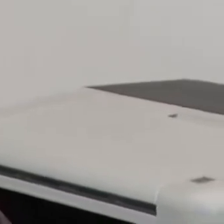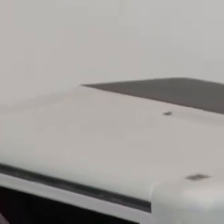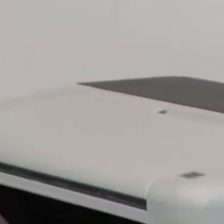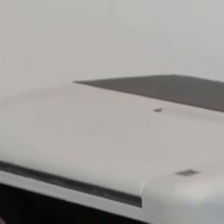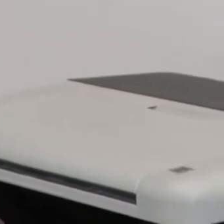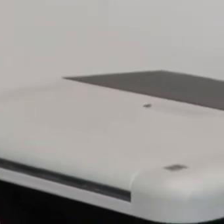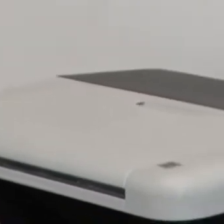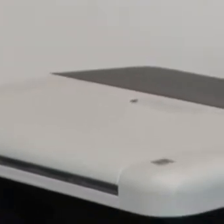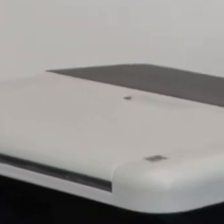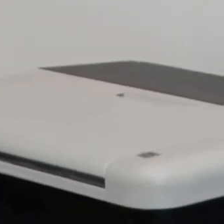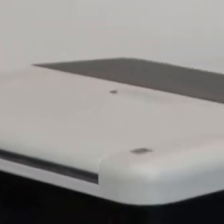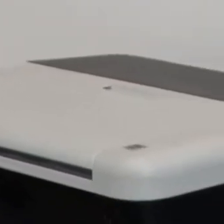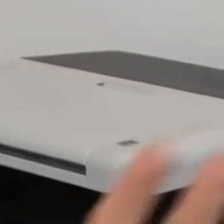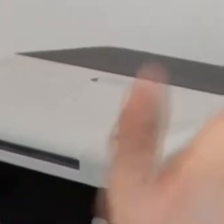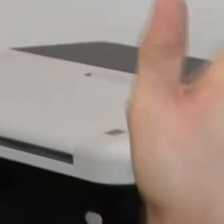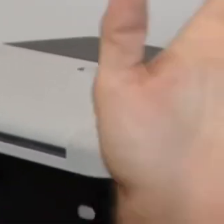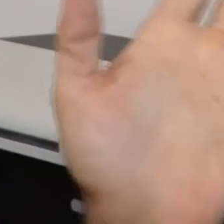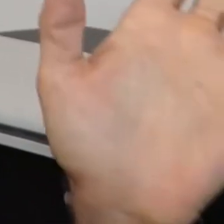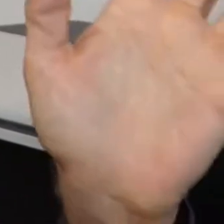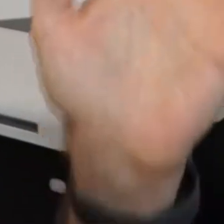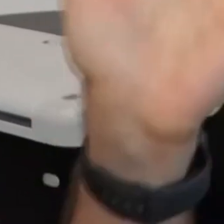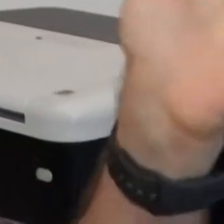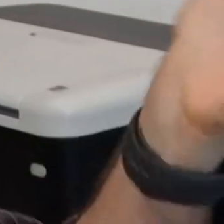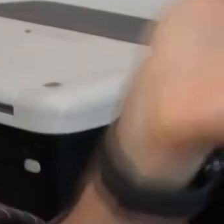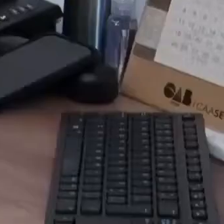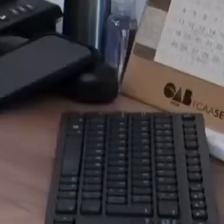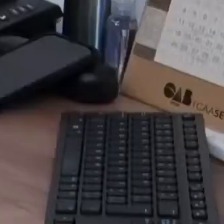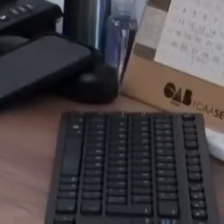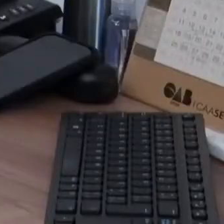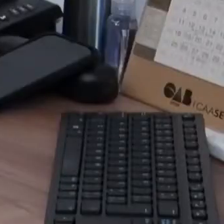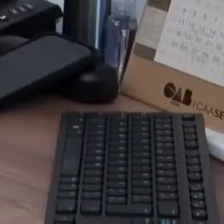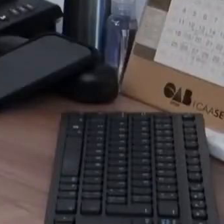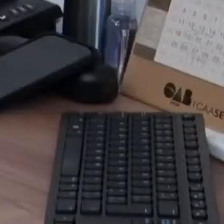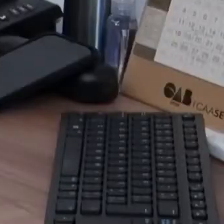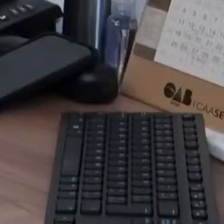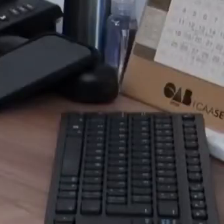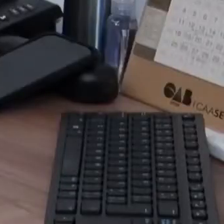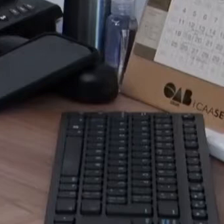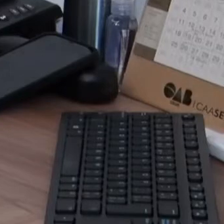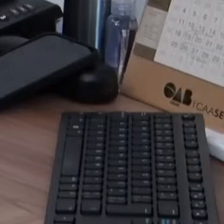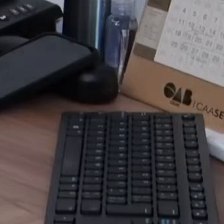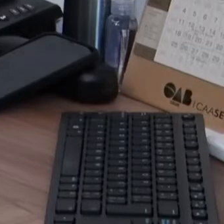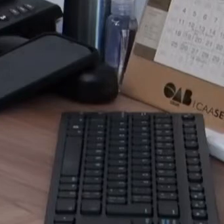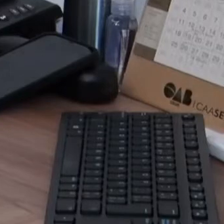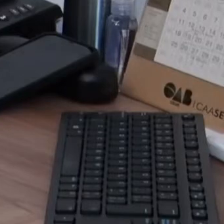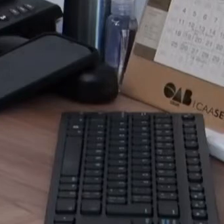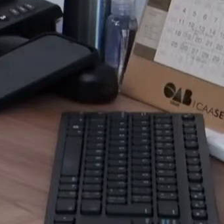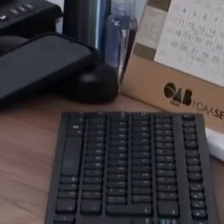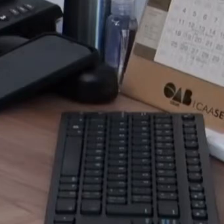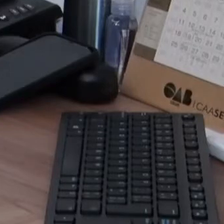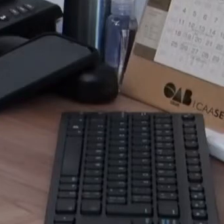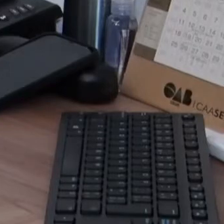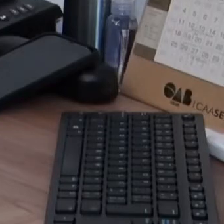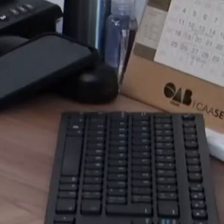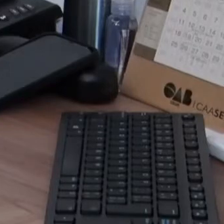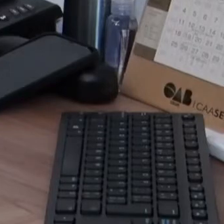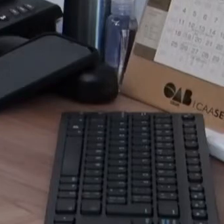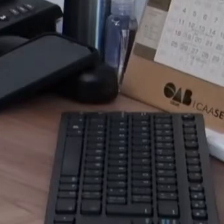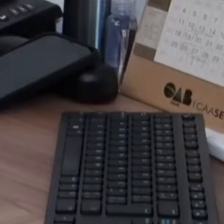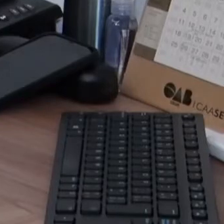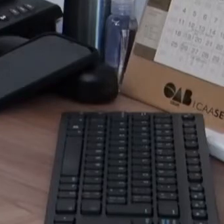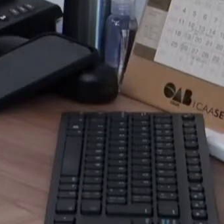criado pela entidade ainda no ano passado. Os diretores, os seus sindicatos, as suas organizações buscaram